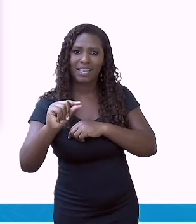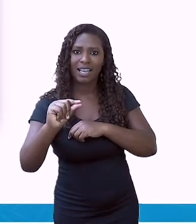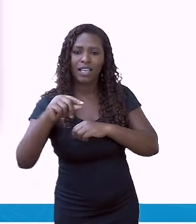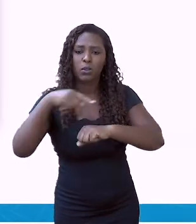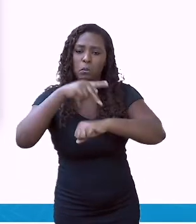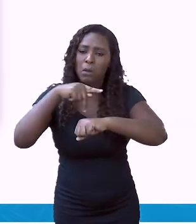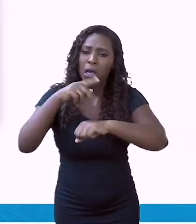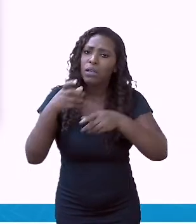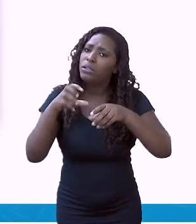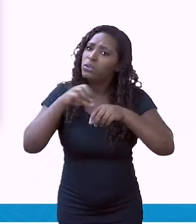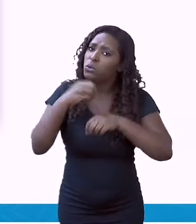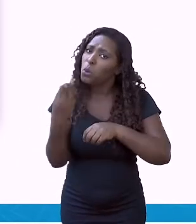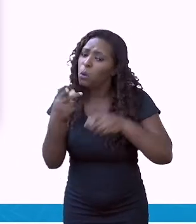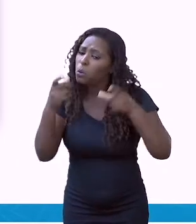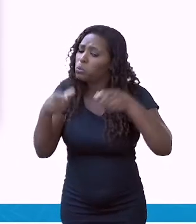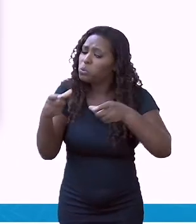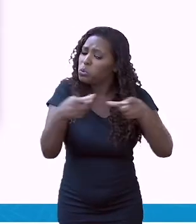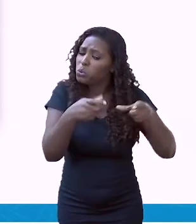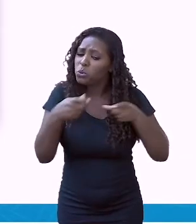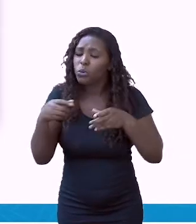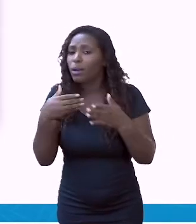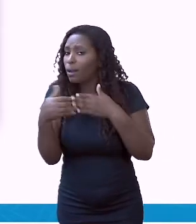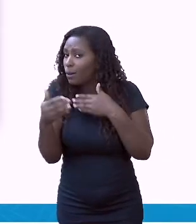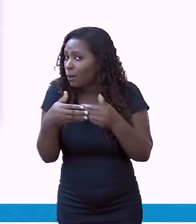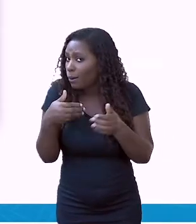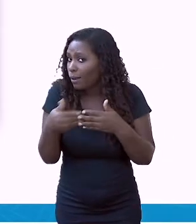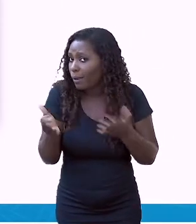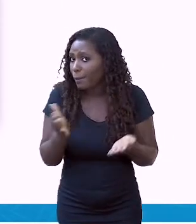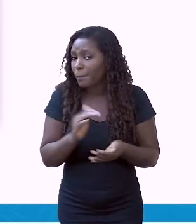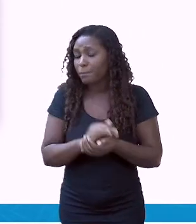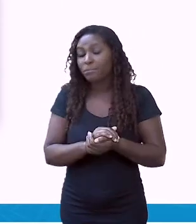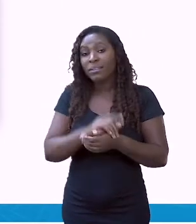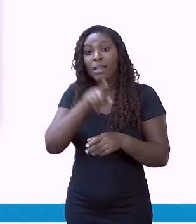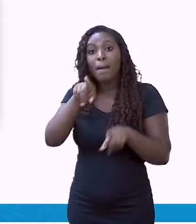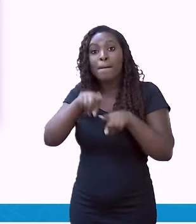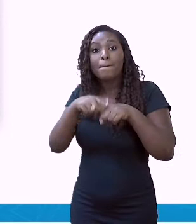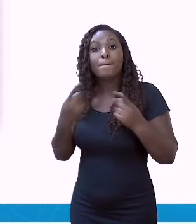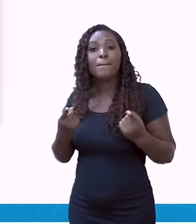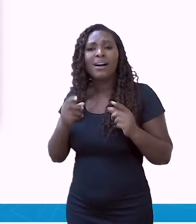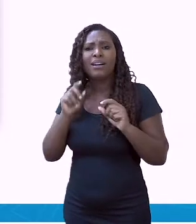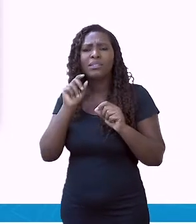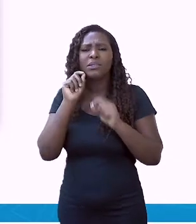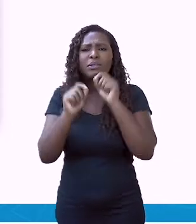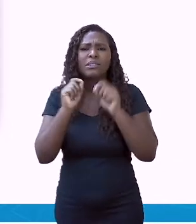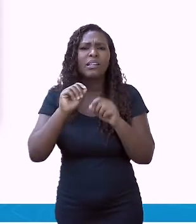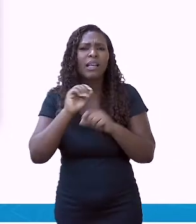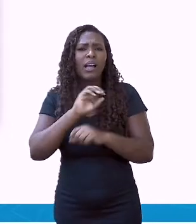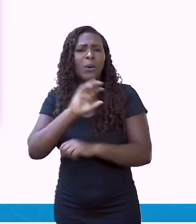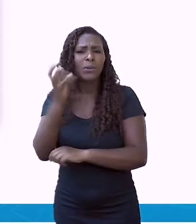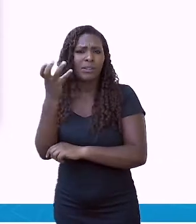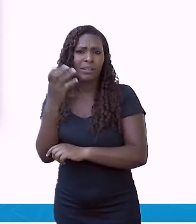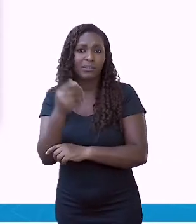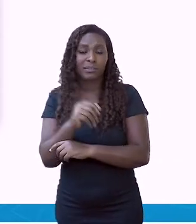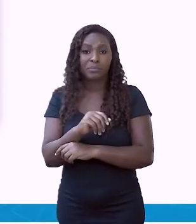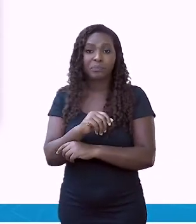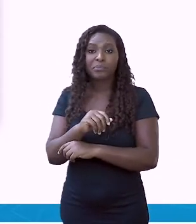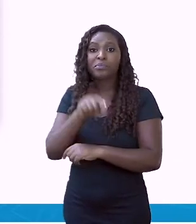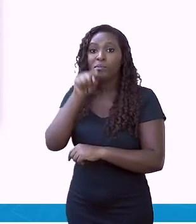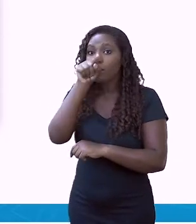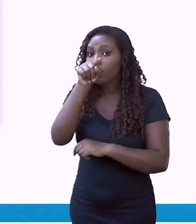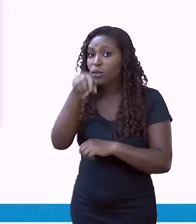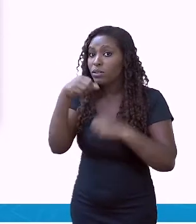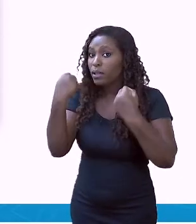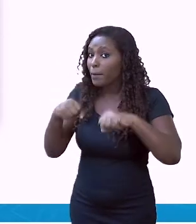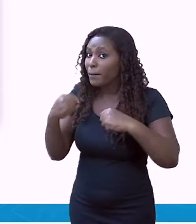agregar ao crescimento vegetativo, o que é o crescimento vegetativo? É a